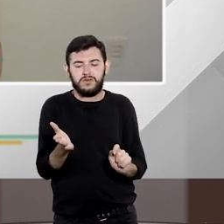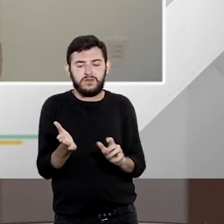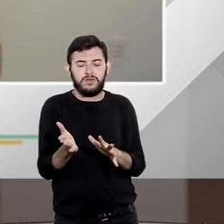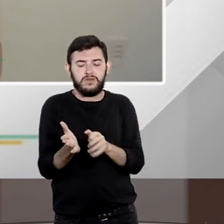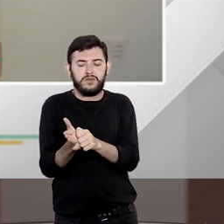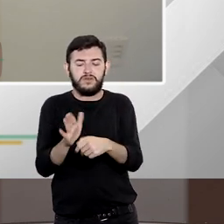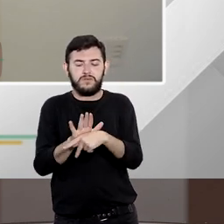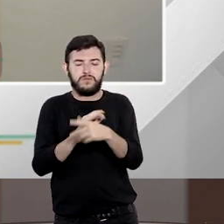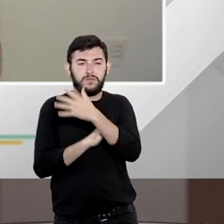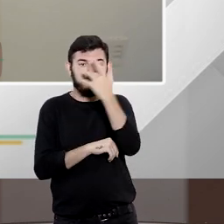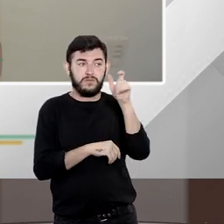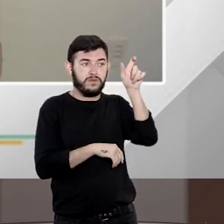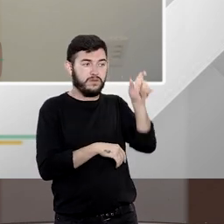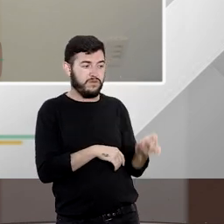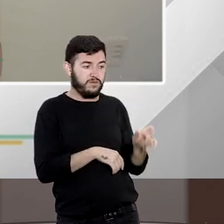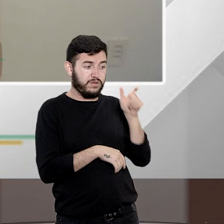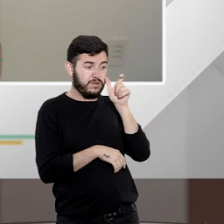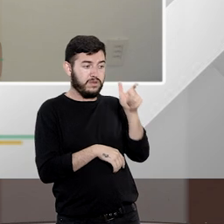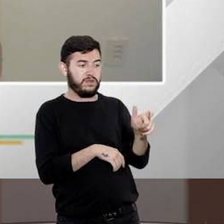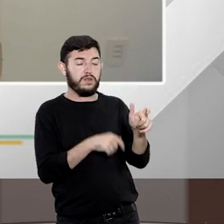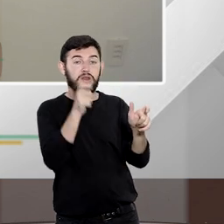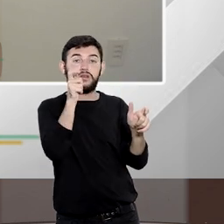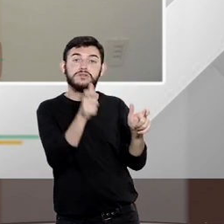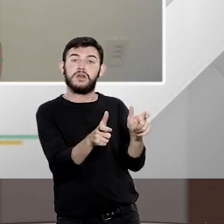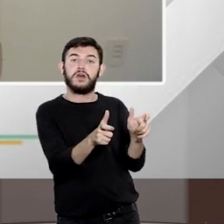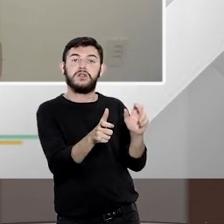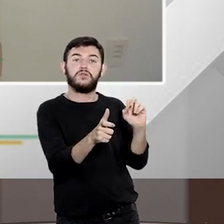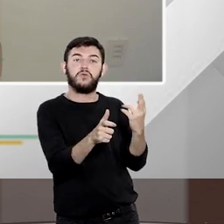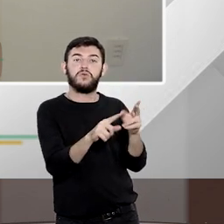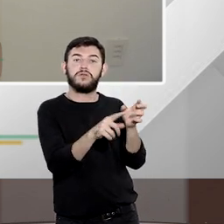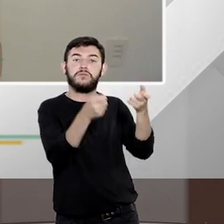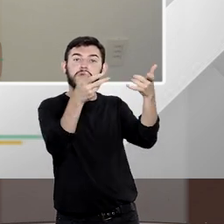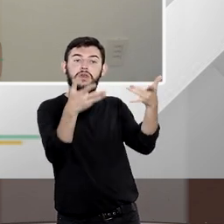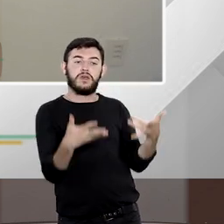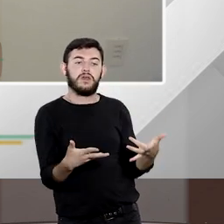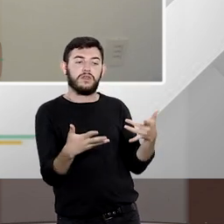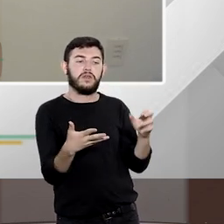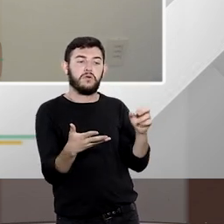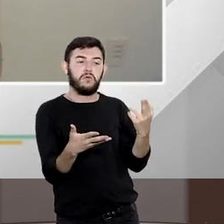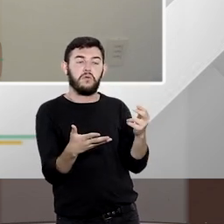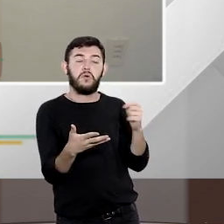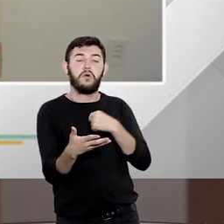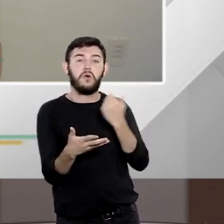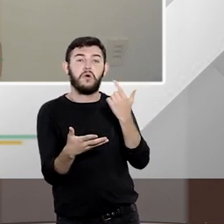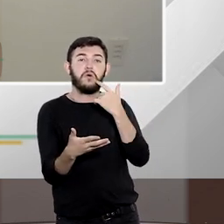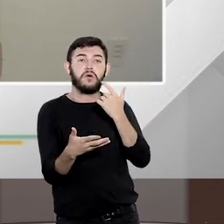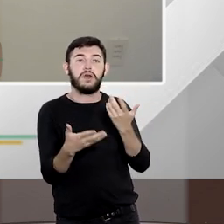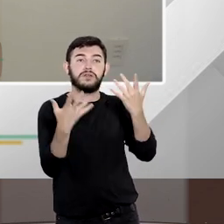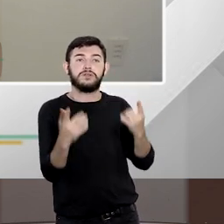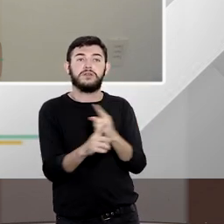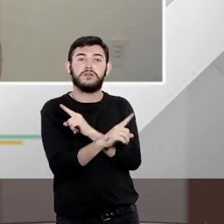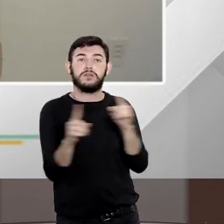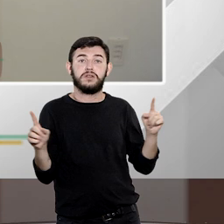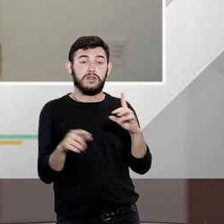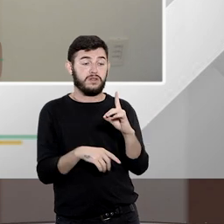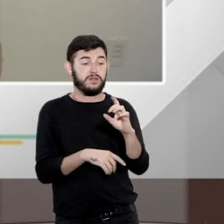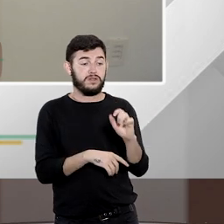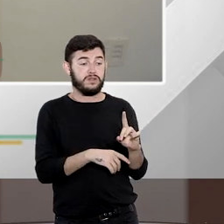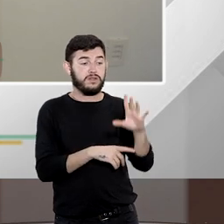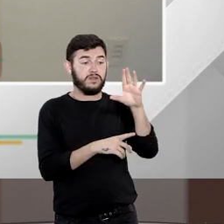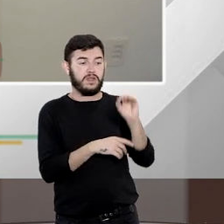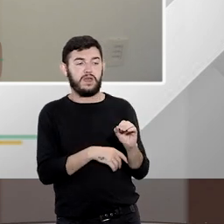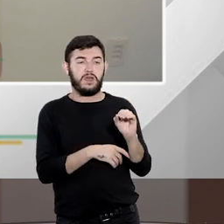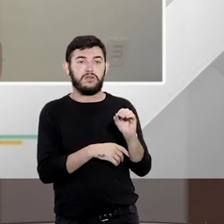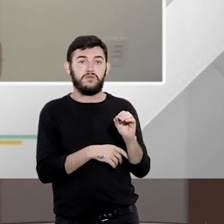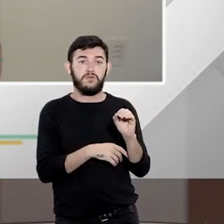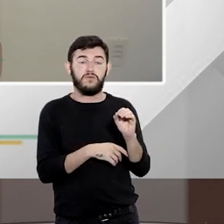interessado de contestação ou explicação sobre dado verdadeiro mas justificável e que ainda esteja sob